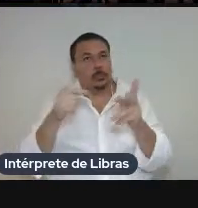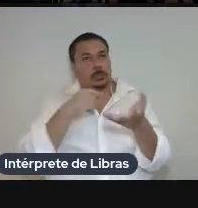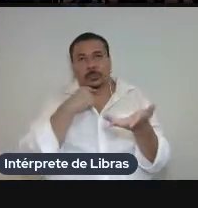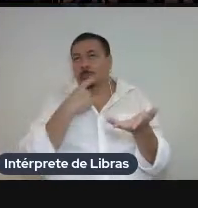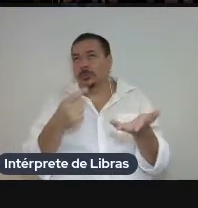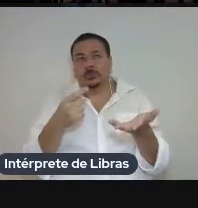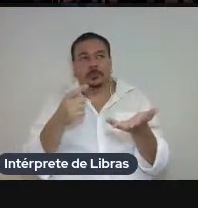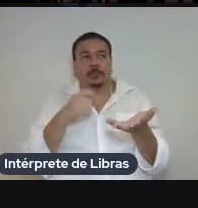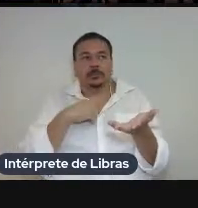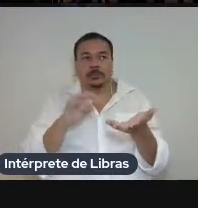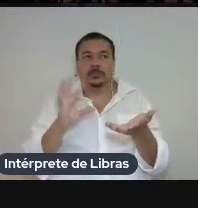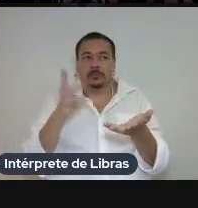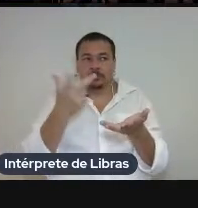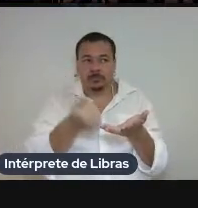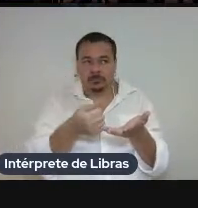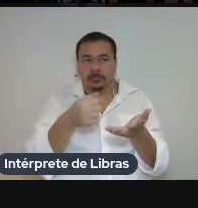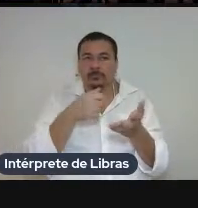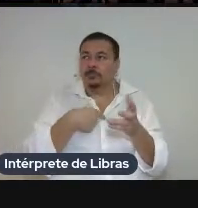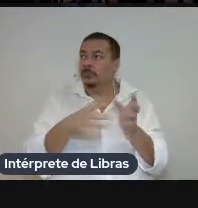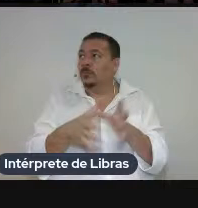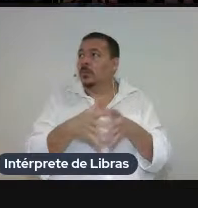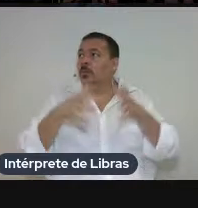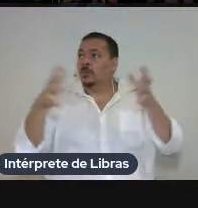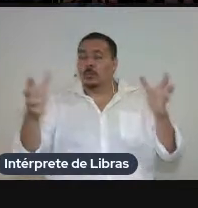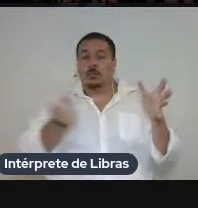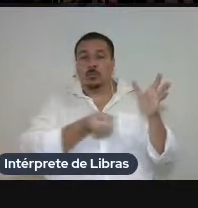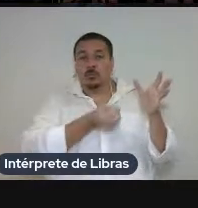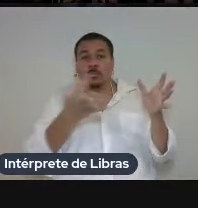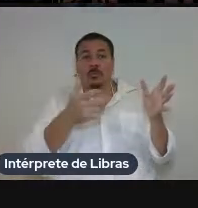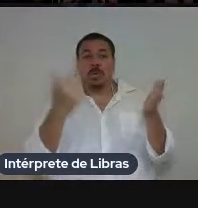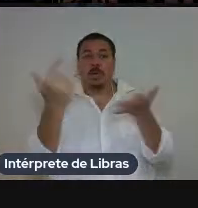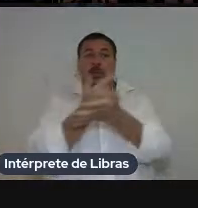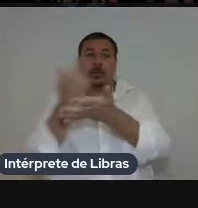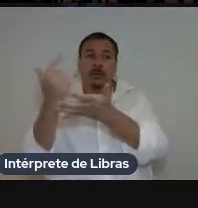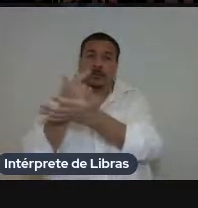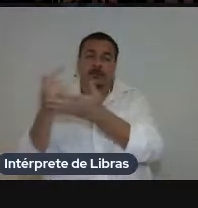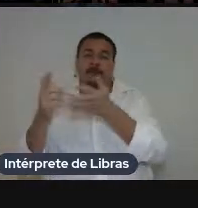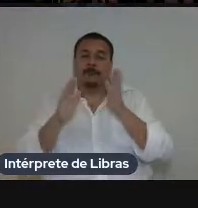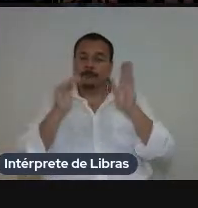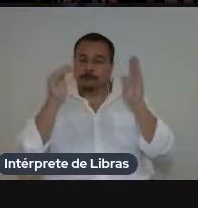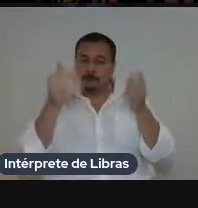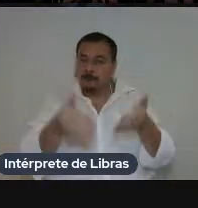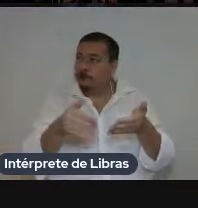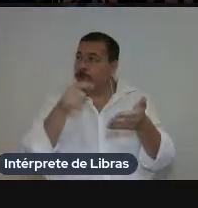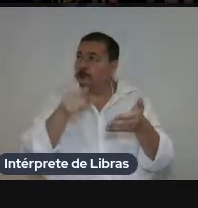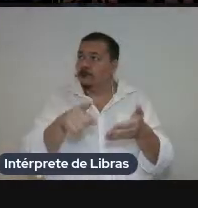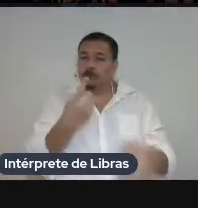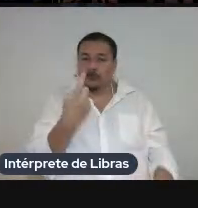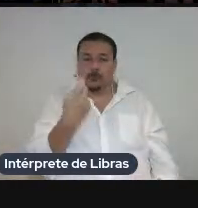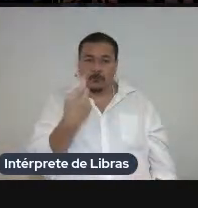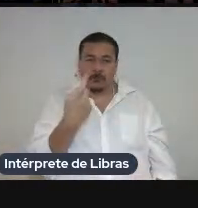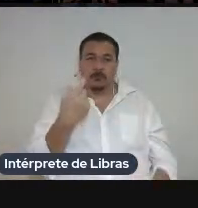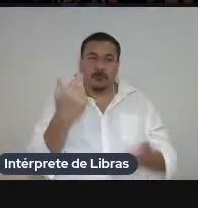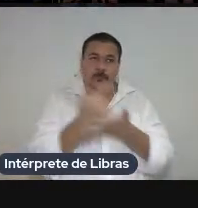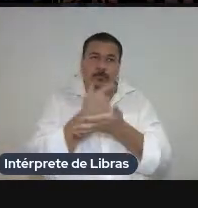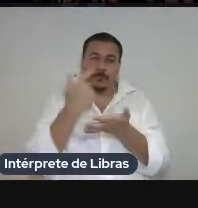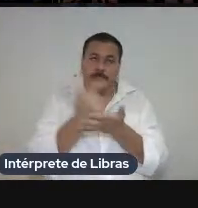dava para abordar a quantidade de livros e nos focamos especialmente em um livro